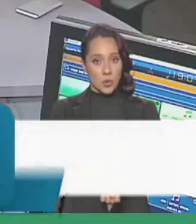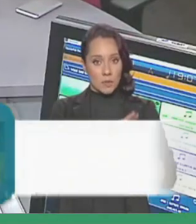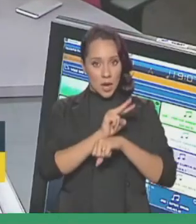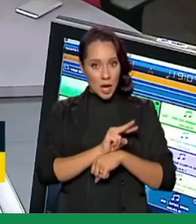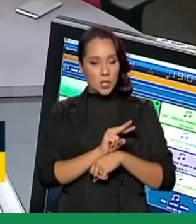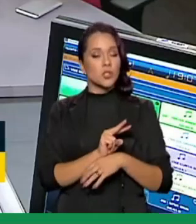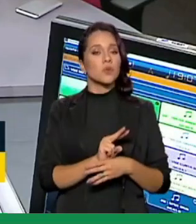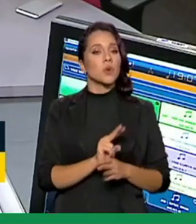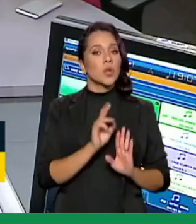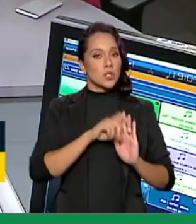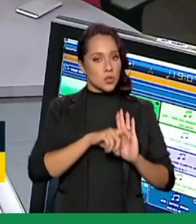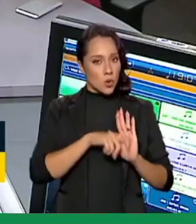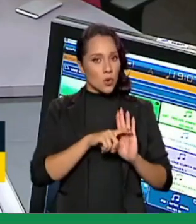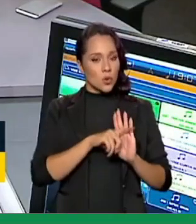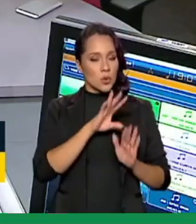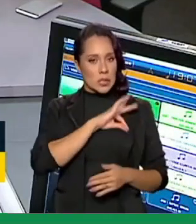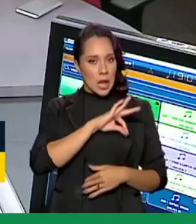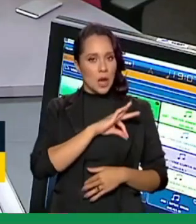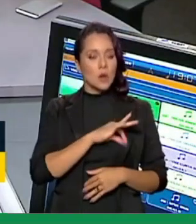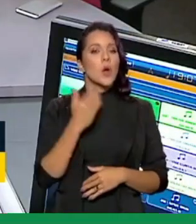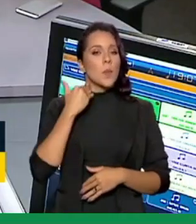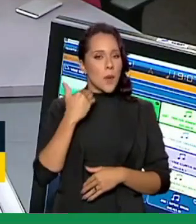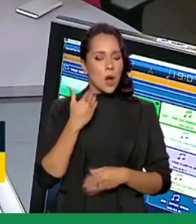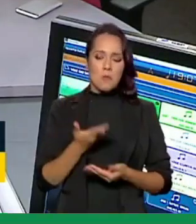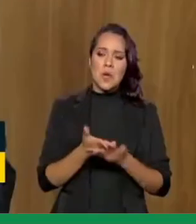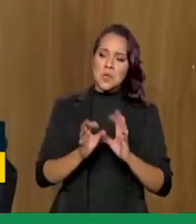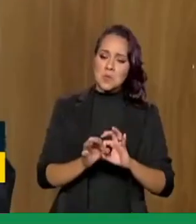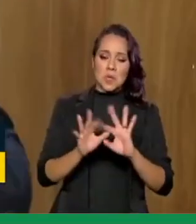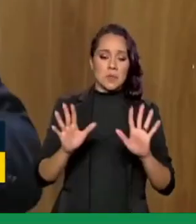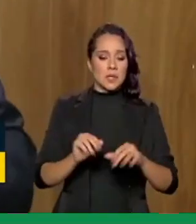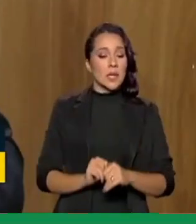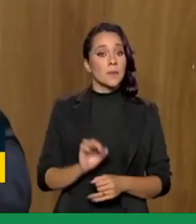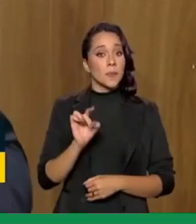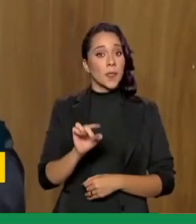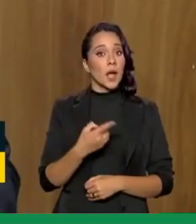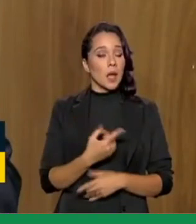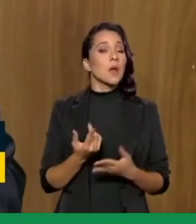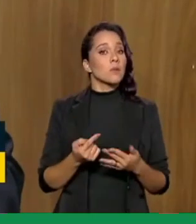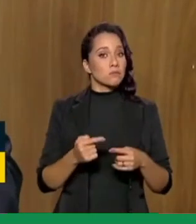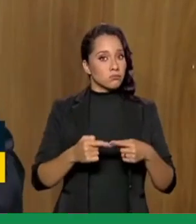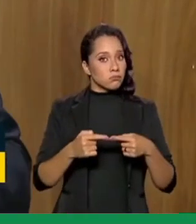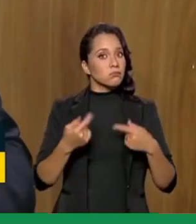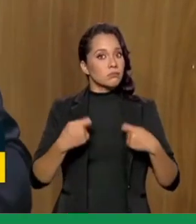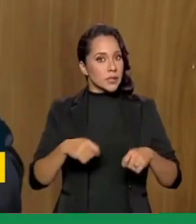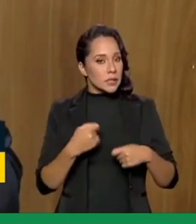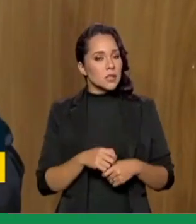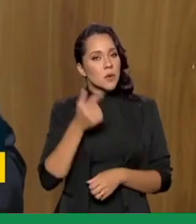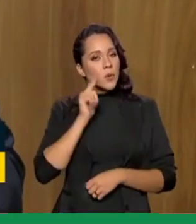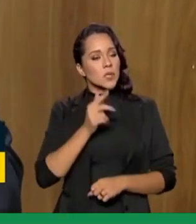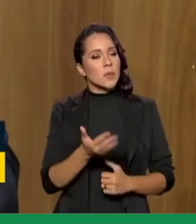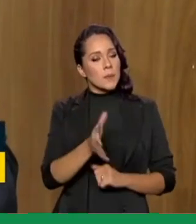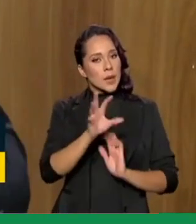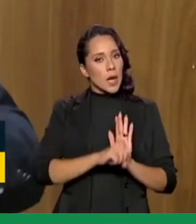microcrédito consignado, as instituições financeiras vão colocar à disposição, né, essa é uma das condicionantes, né, para a concessão do